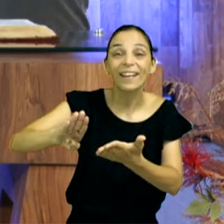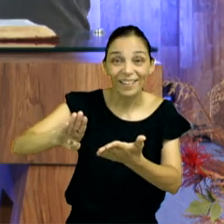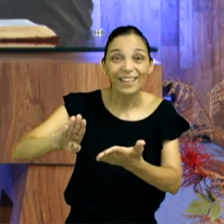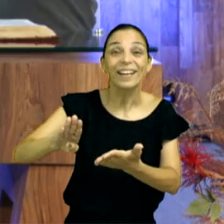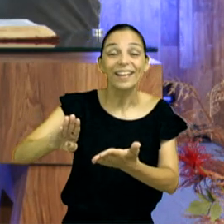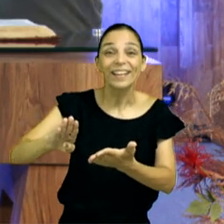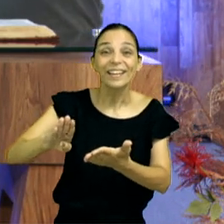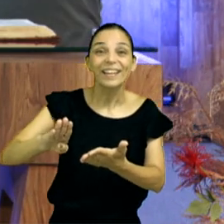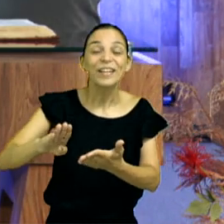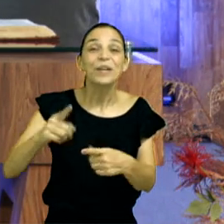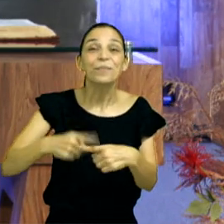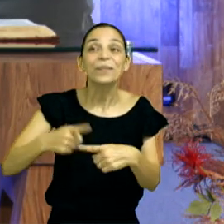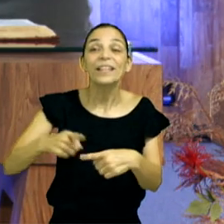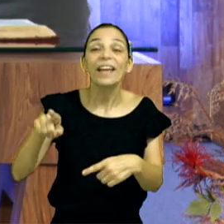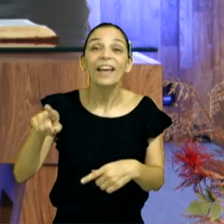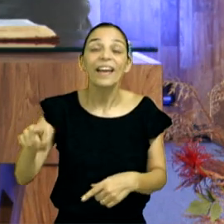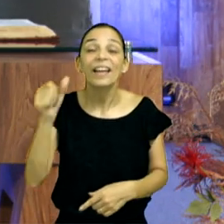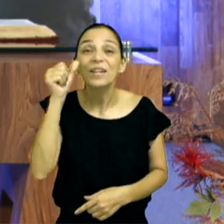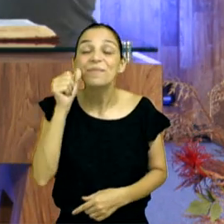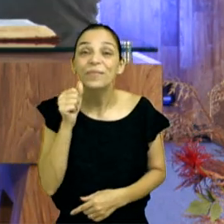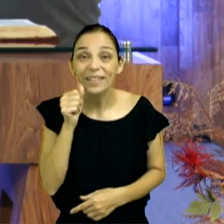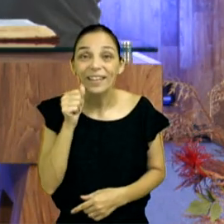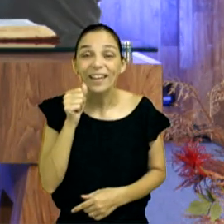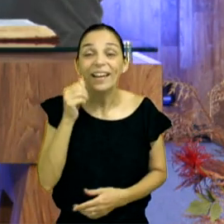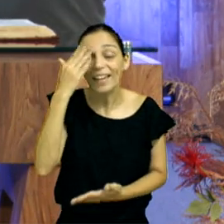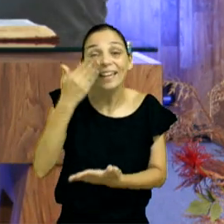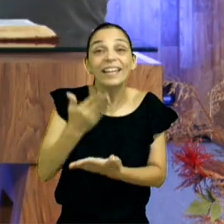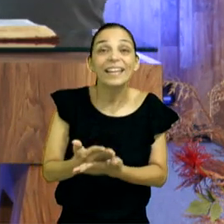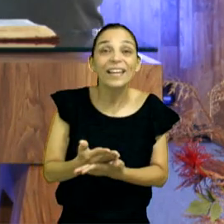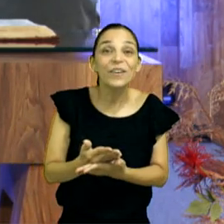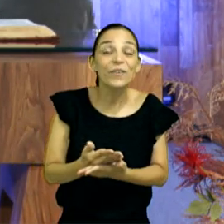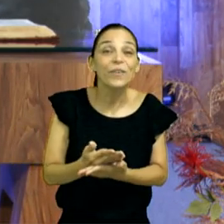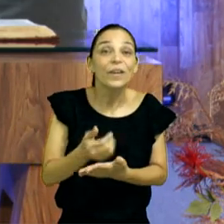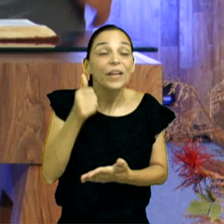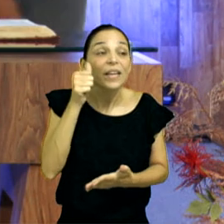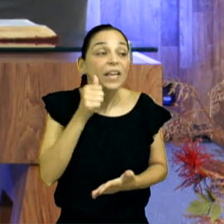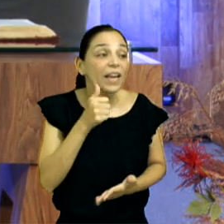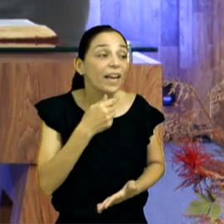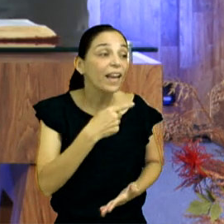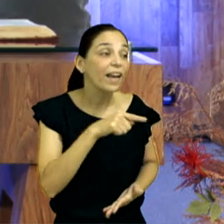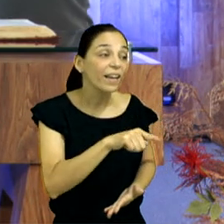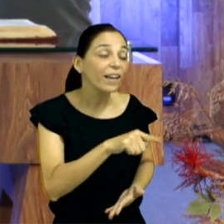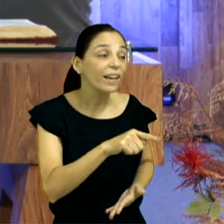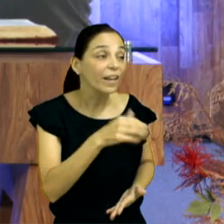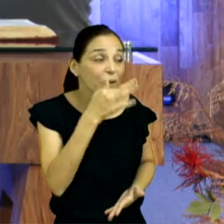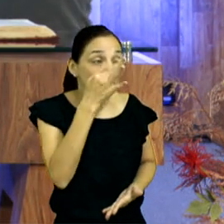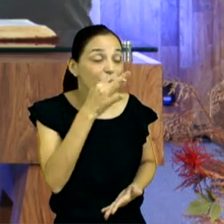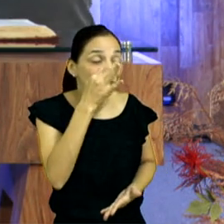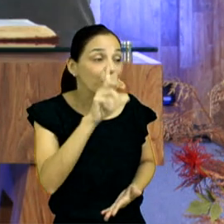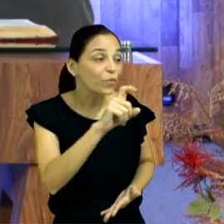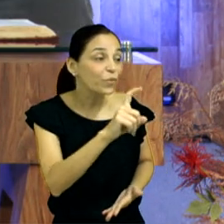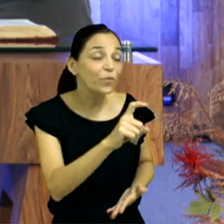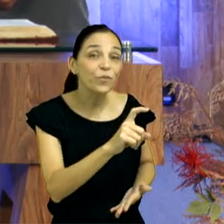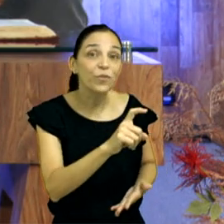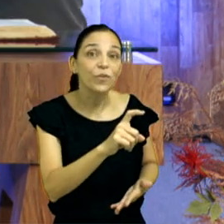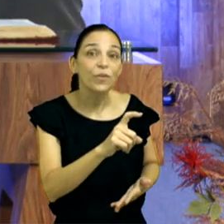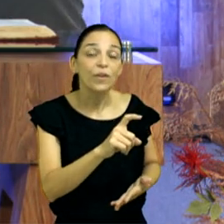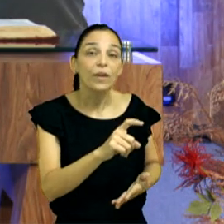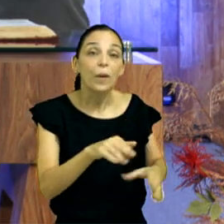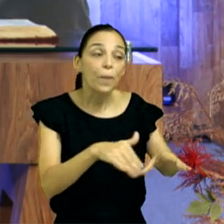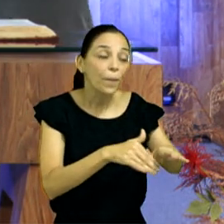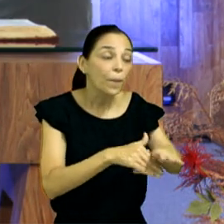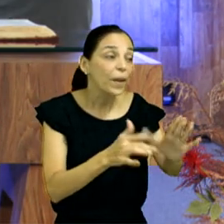enquanto aquela mulher do perfume ali, aos pés de Jesus, estava honrando, adorando o Senhor, Simão estava com a incredulidade dele,